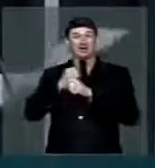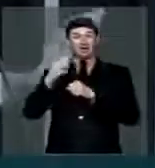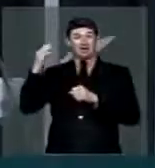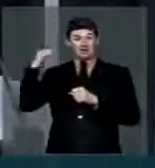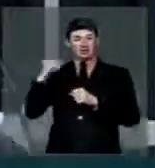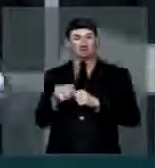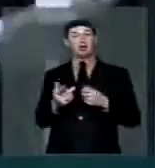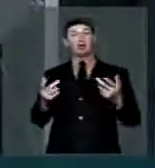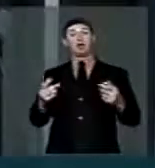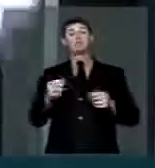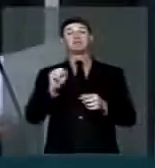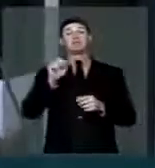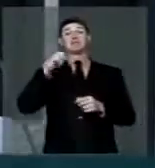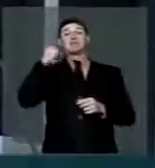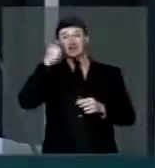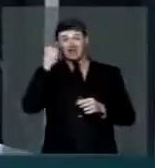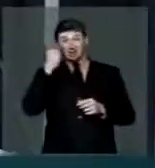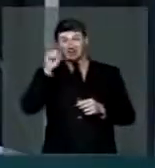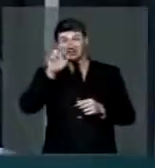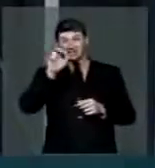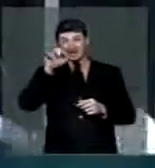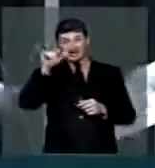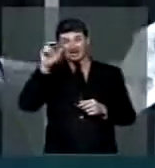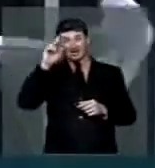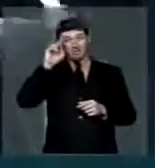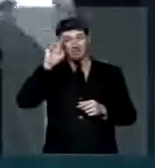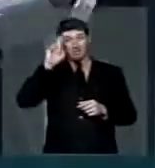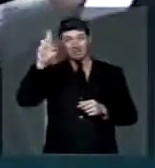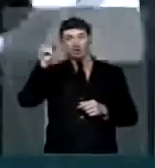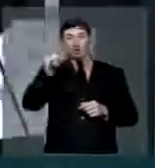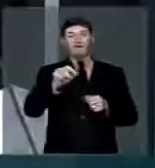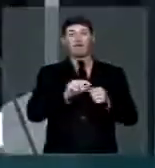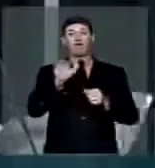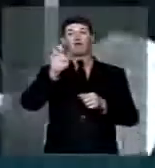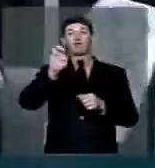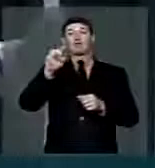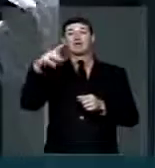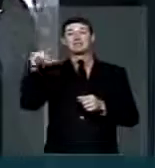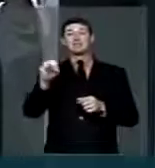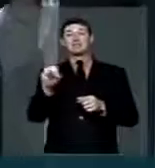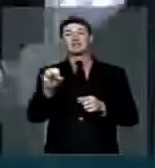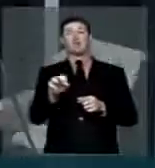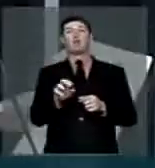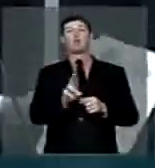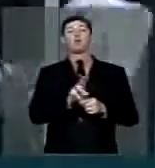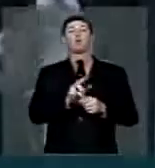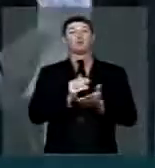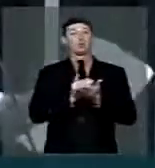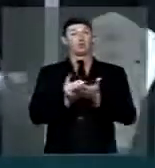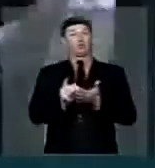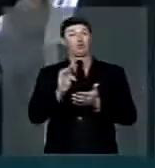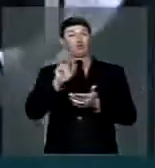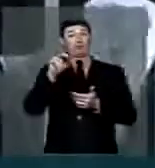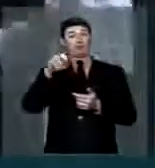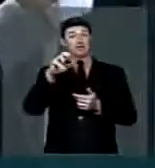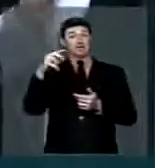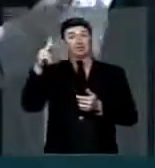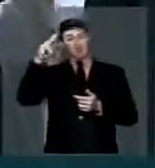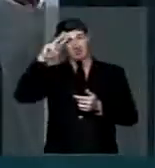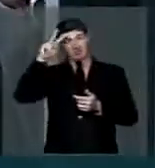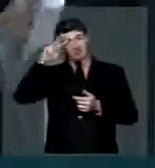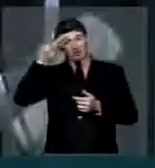senador José Sarney tomou de conta desse prédio e fundou uma fundação para ele, chamada, inicialmente, Fundação Memorial,